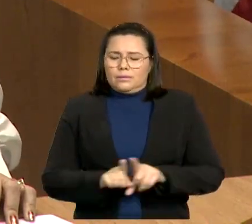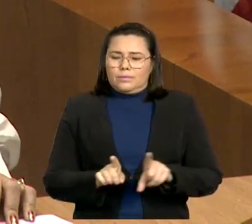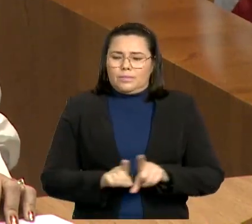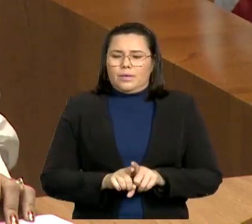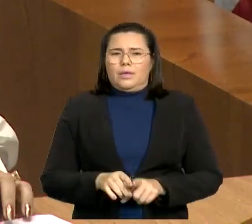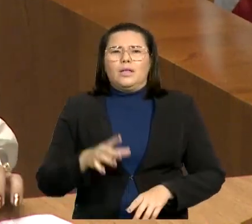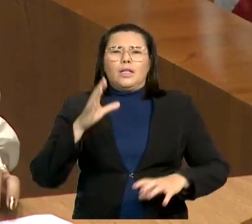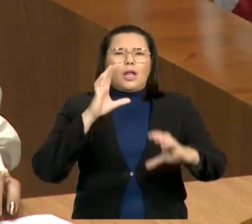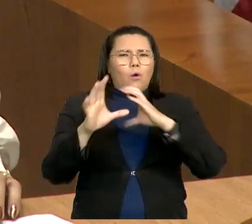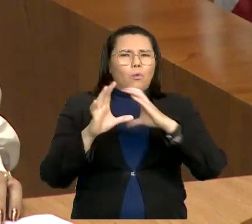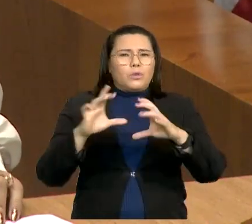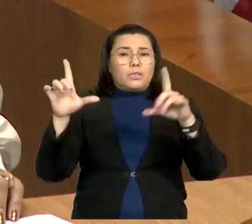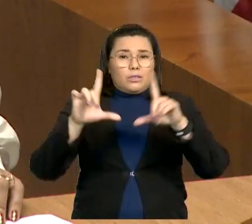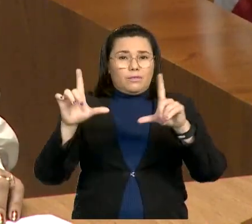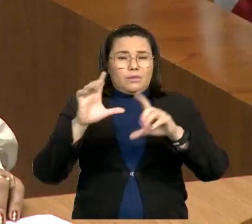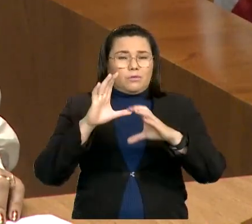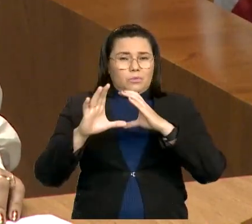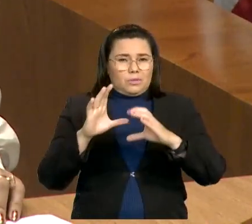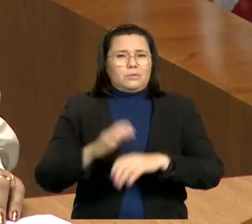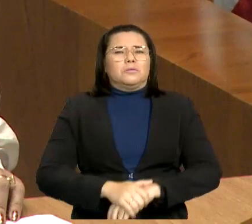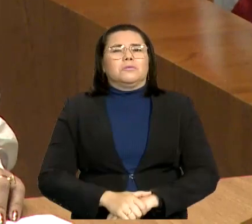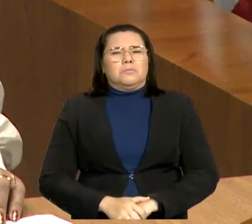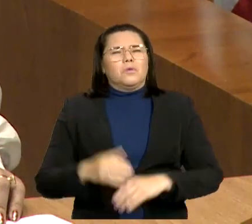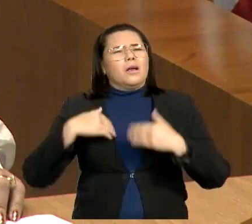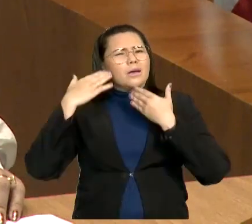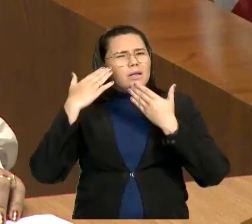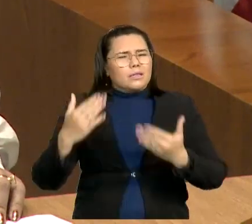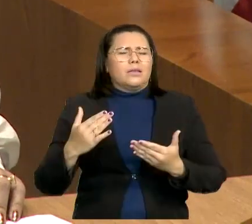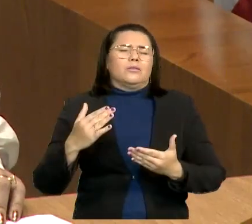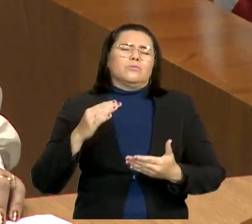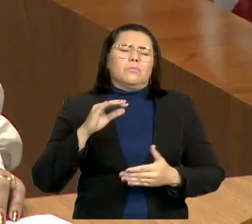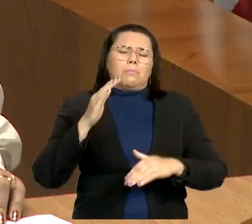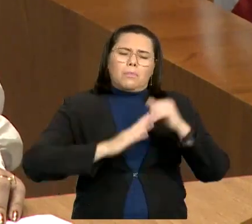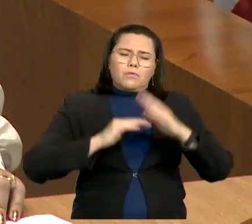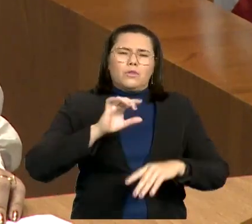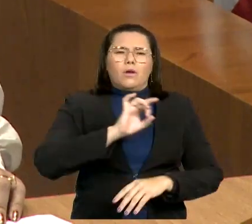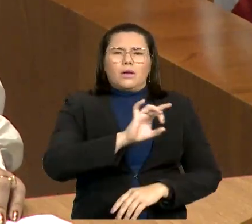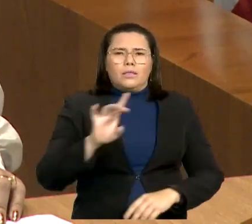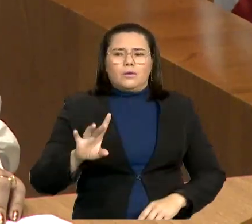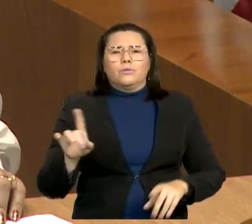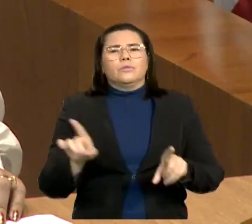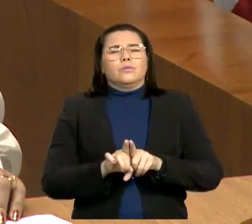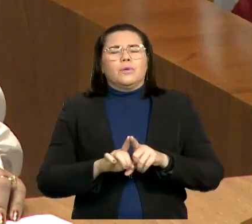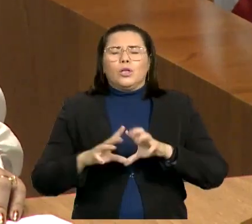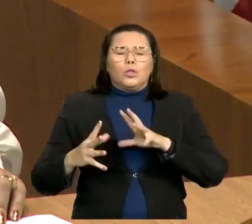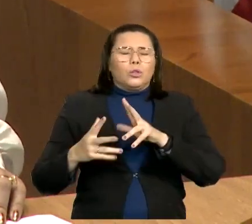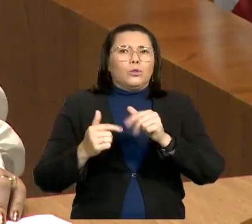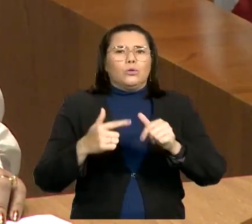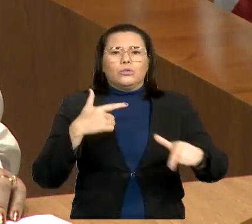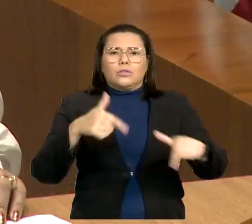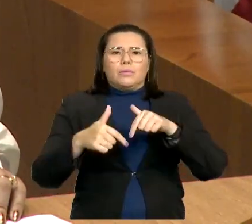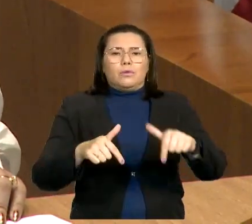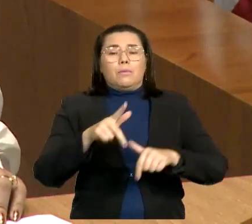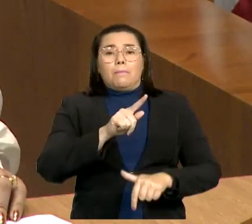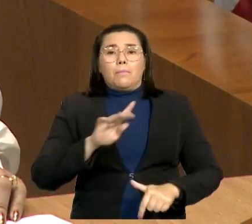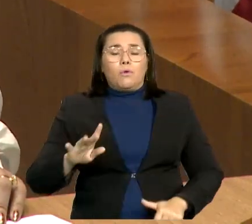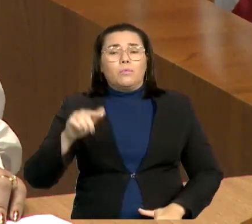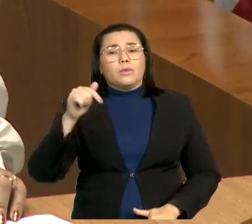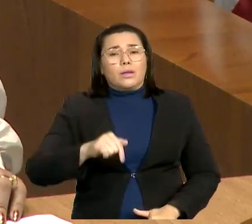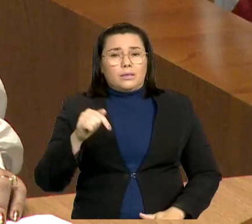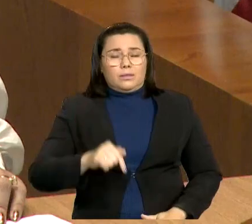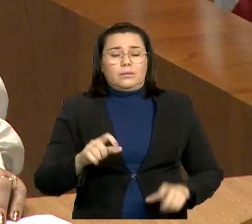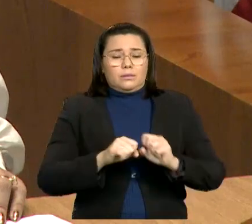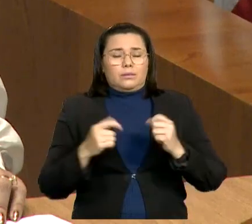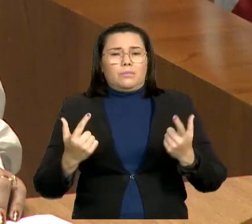Maranhão. E, por fim, meu agradecimento total ao corpo de funcionários, que desde o primeiro dia que eu pus os pés aqui,